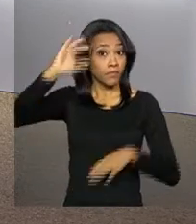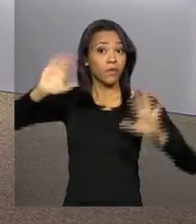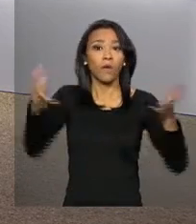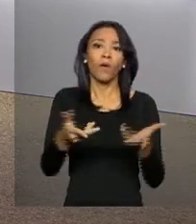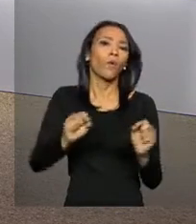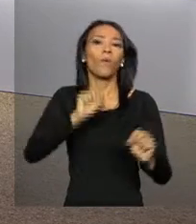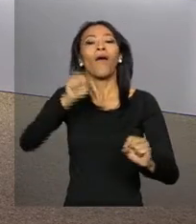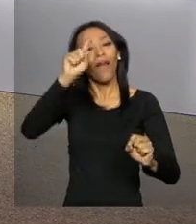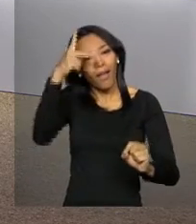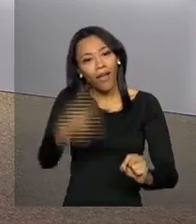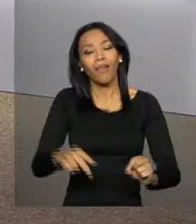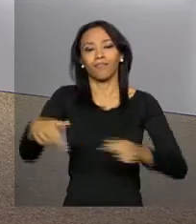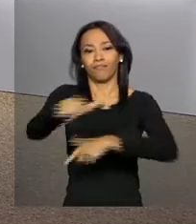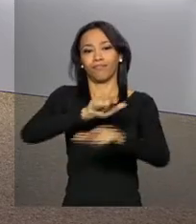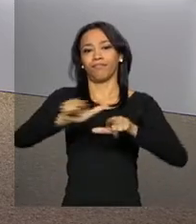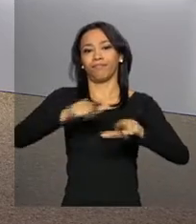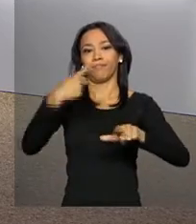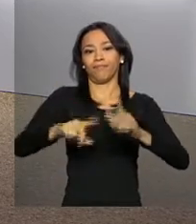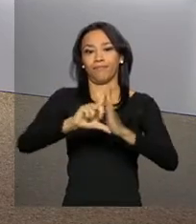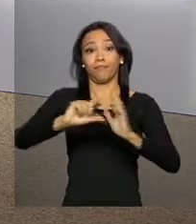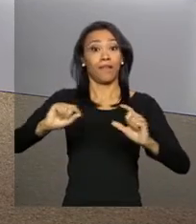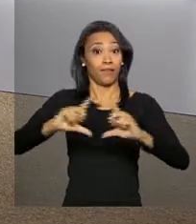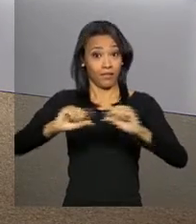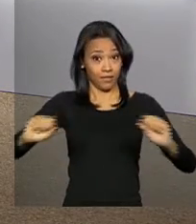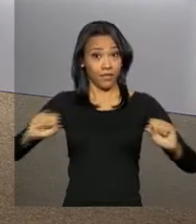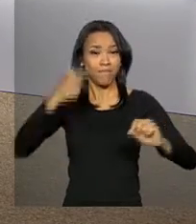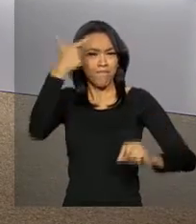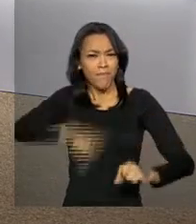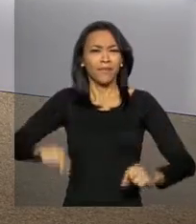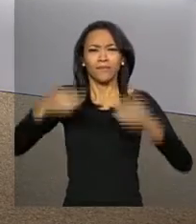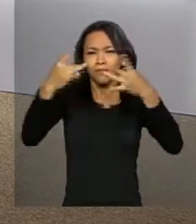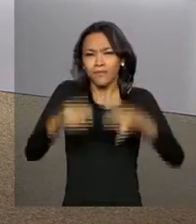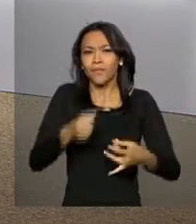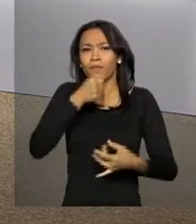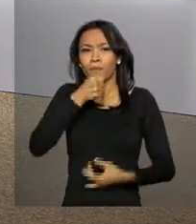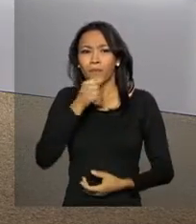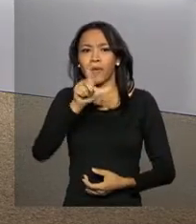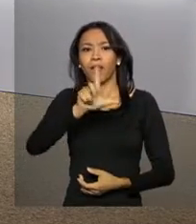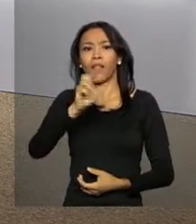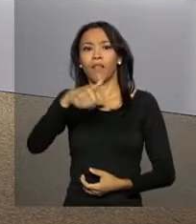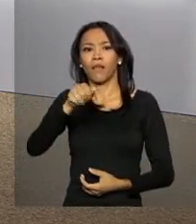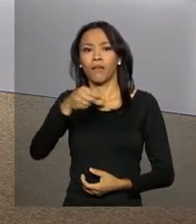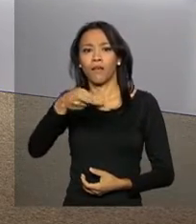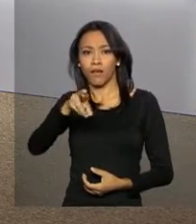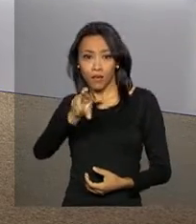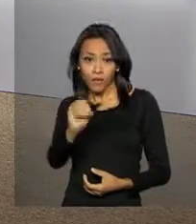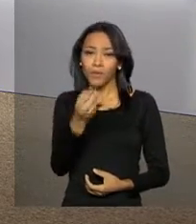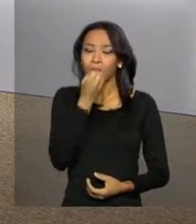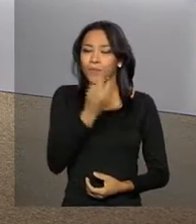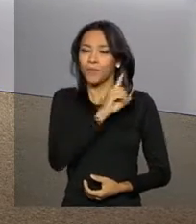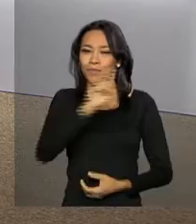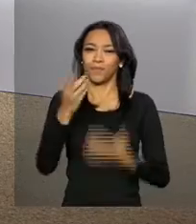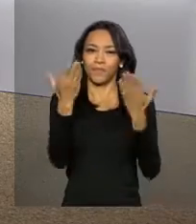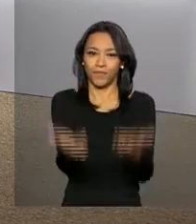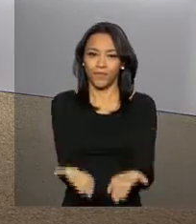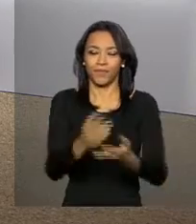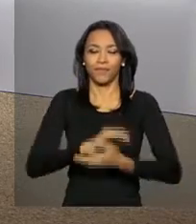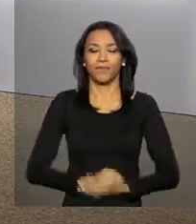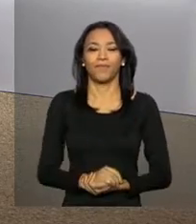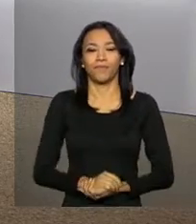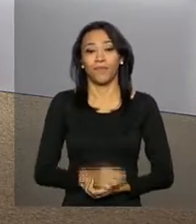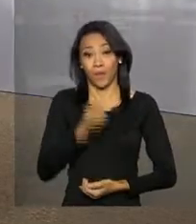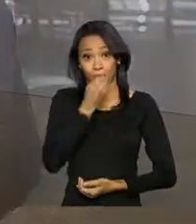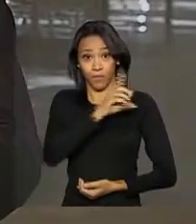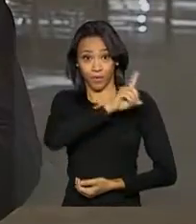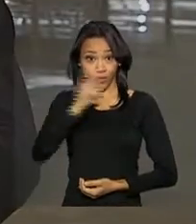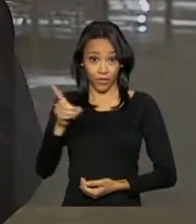hoje é em Brasília. Quem tem as informações ao vivo do Palácio do Planalto é o repórter Leandro Alarcon. Oi, Leandro, bom dia. Oi, Daniela,